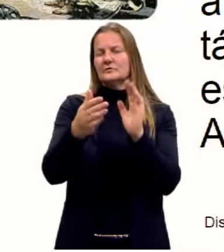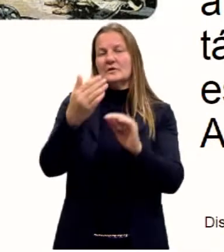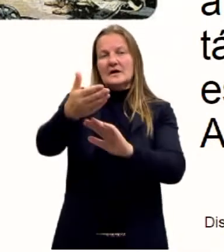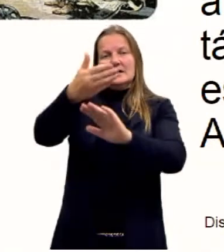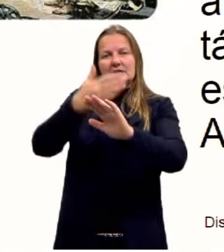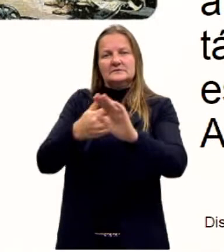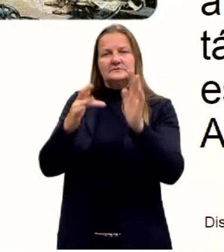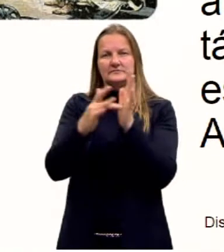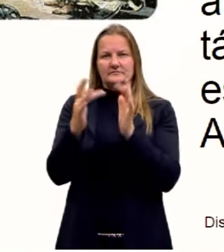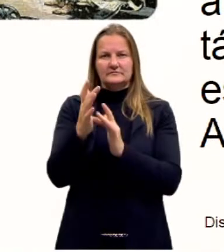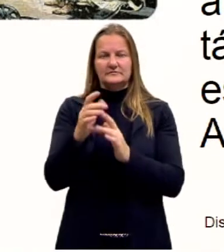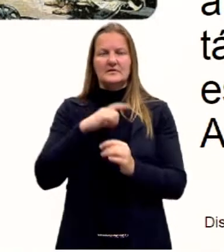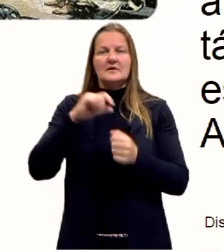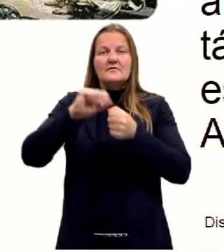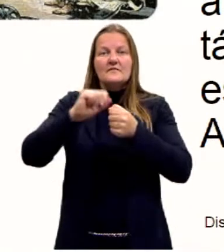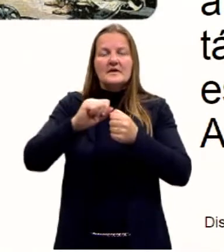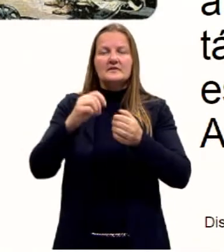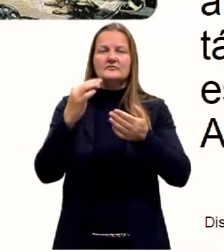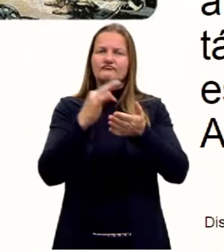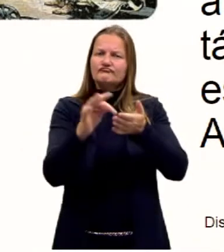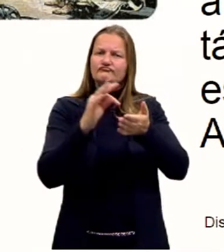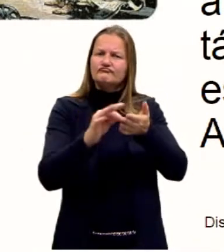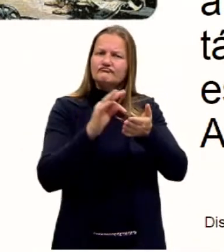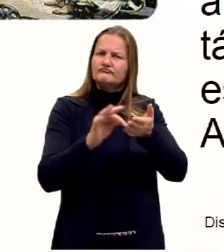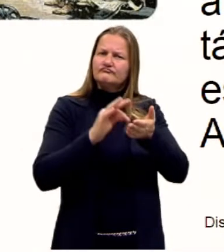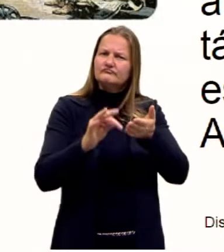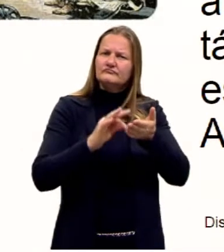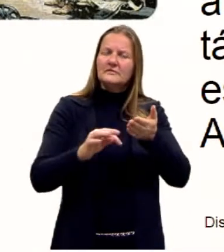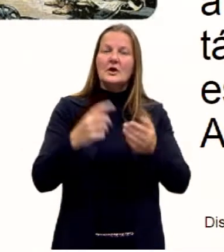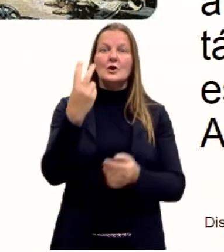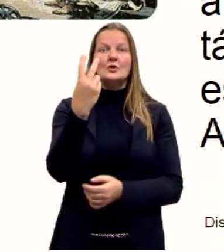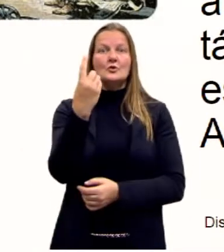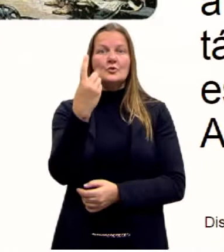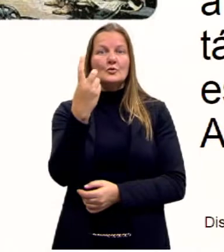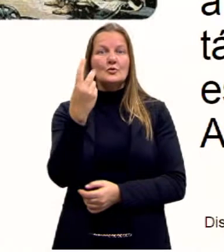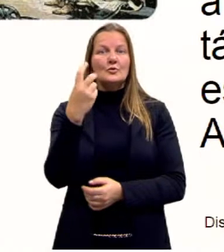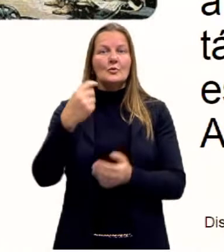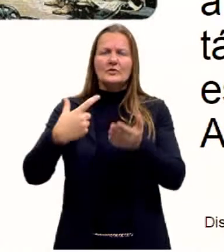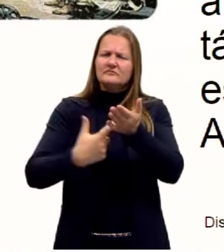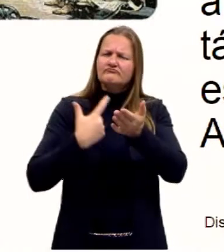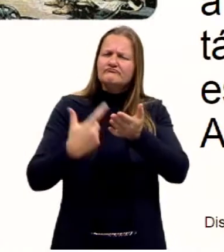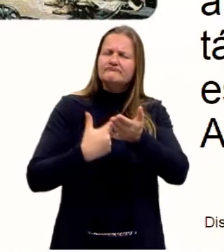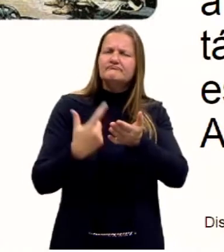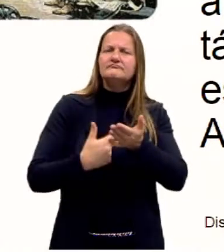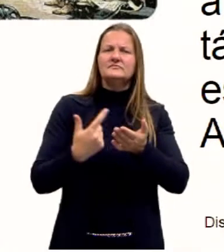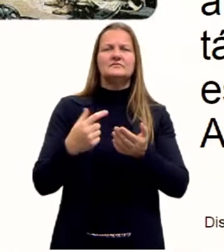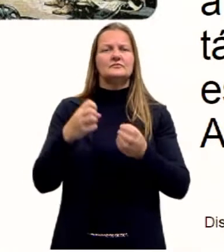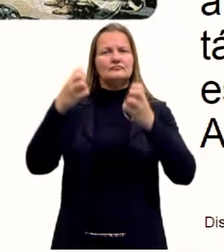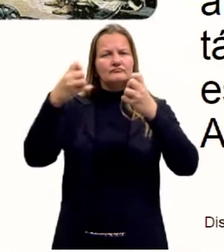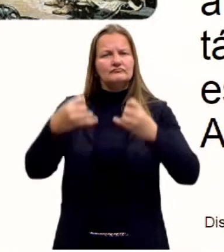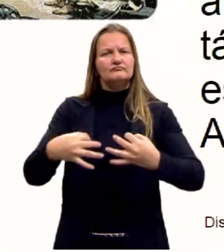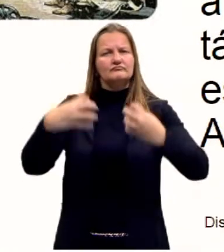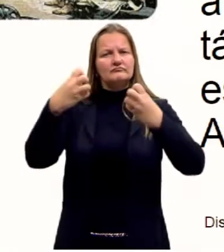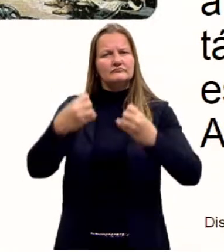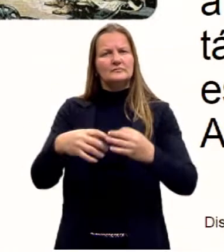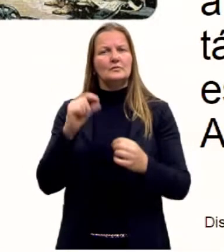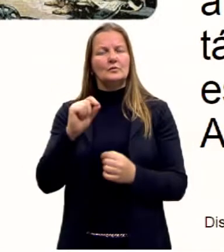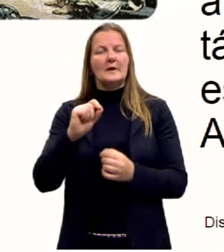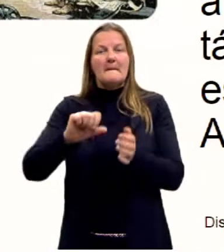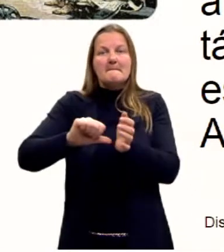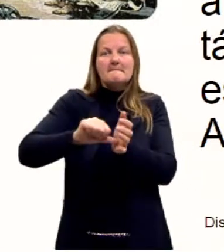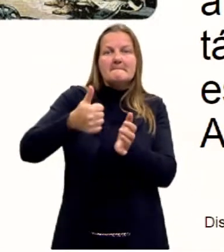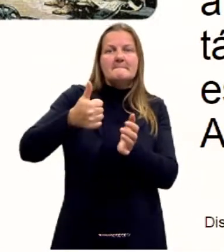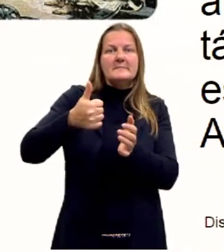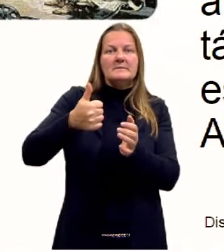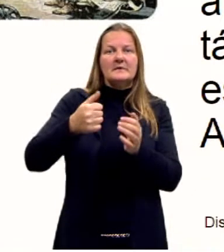de Cristo, ele fez um tratado em 12 livros em que se ocupou da construção do que deve ter sido da primeira